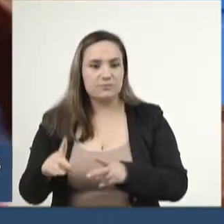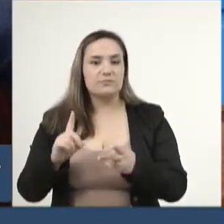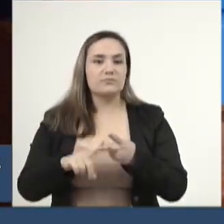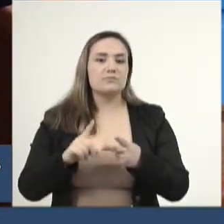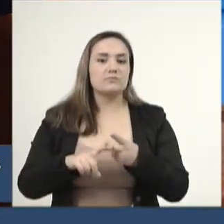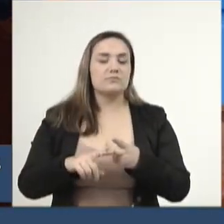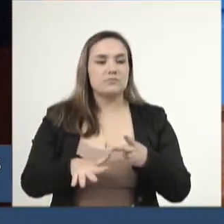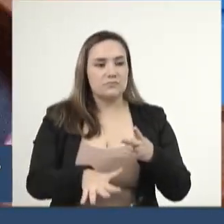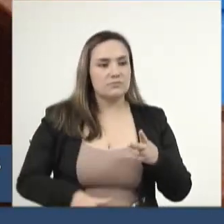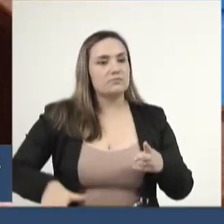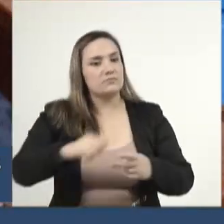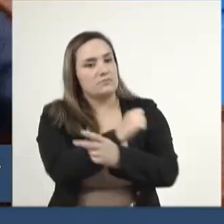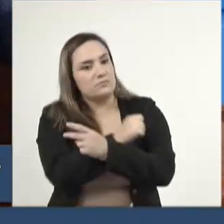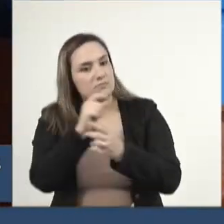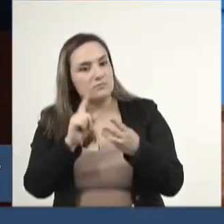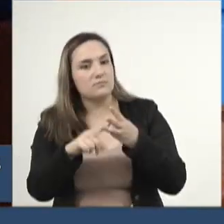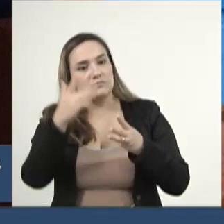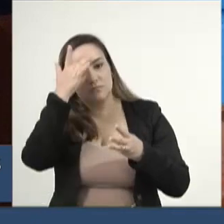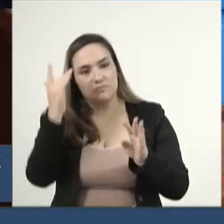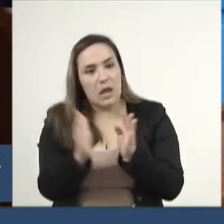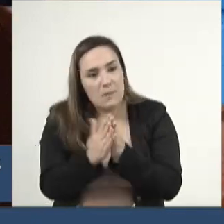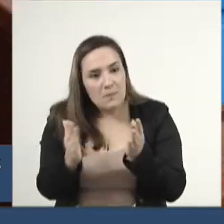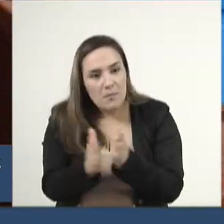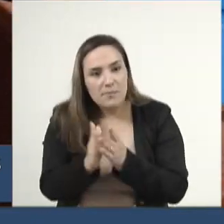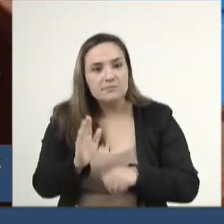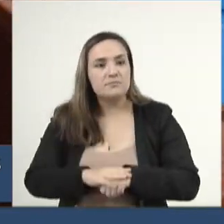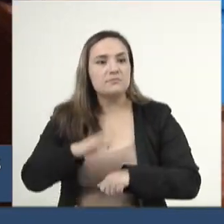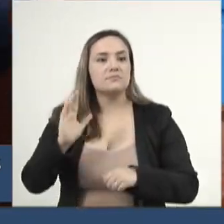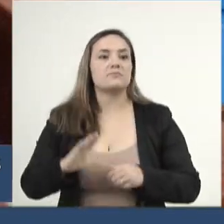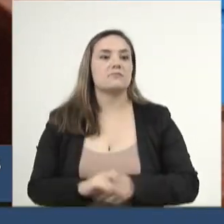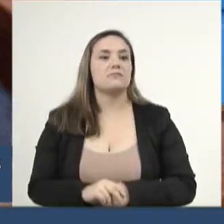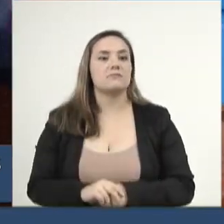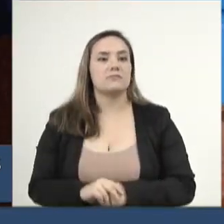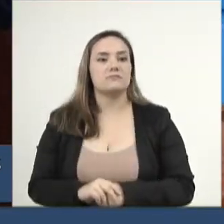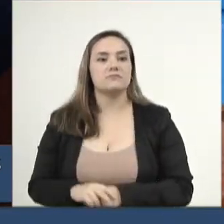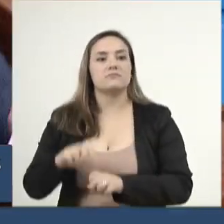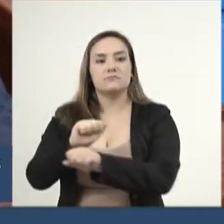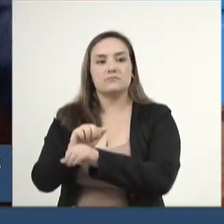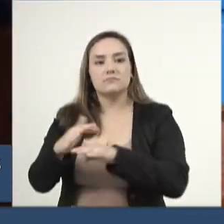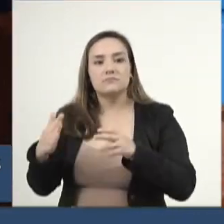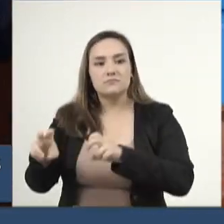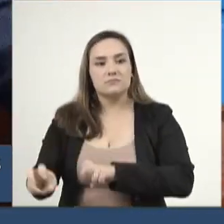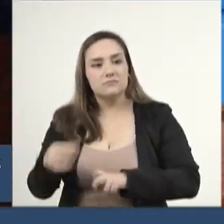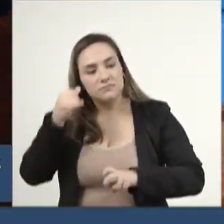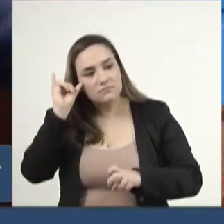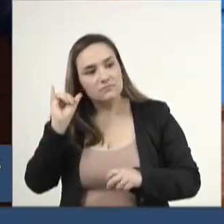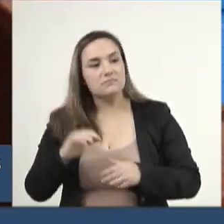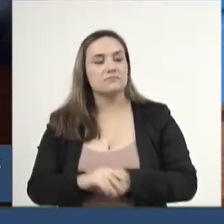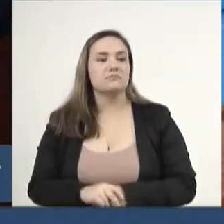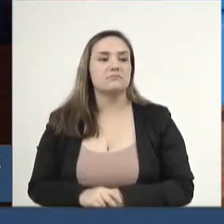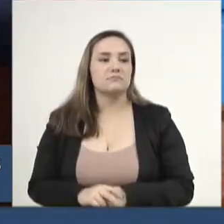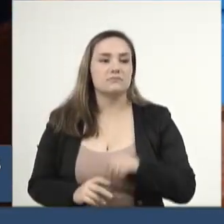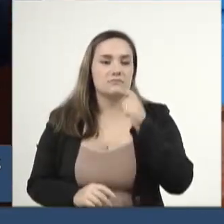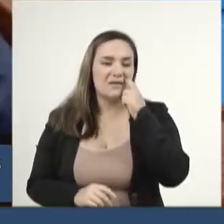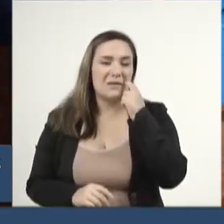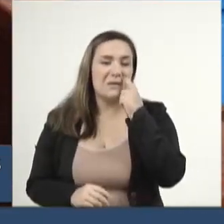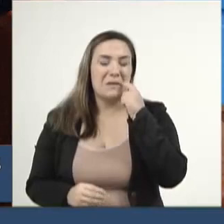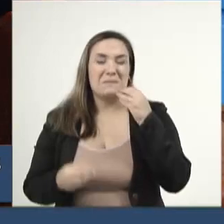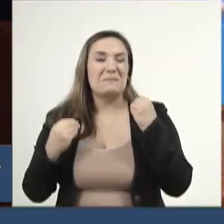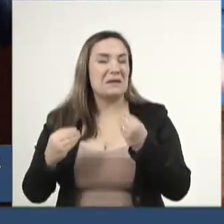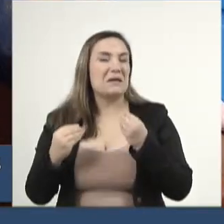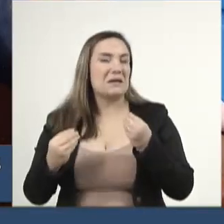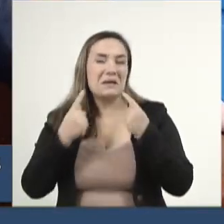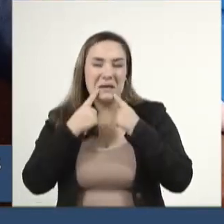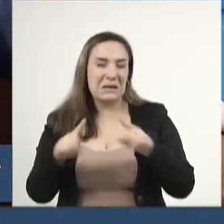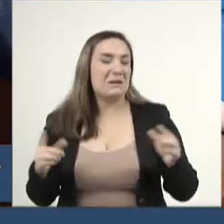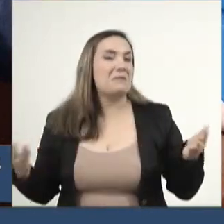estudantes, nos mais pobres, está investindo na agricultura familiar, está investindo e o agronegócio não tem do que reclamar,